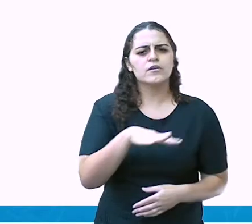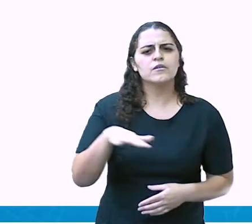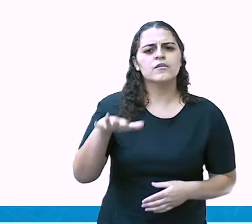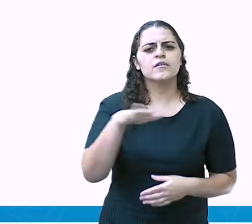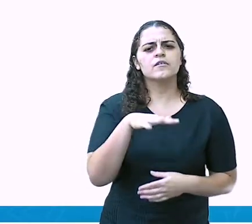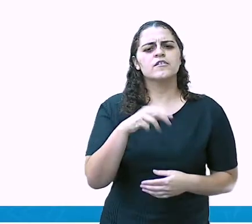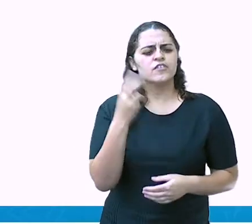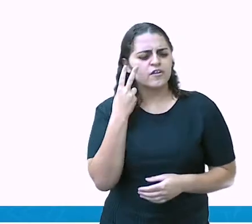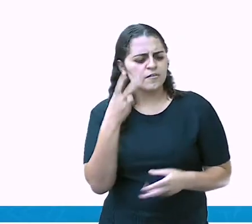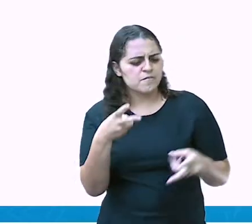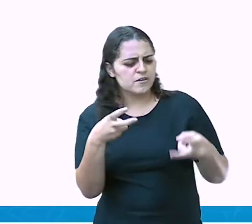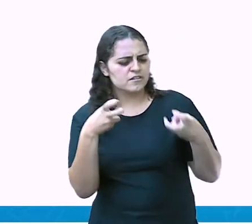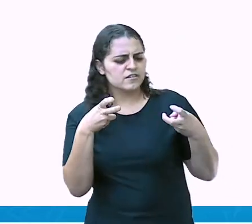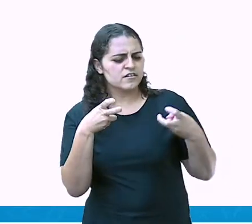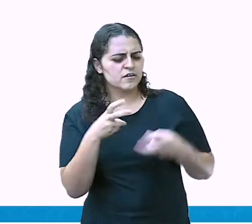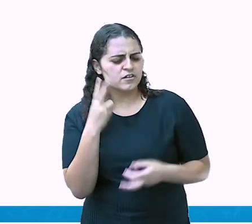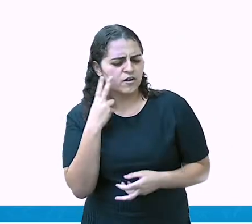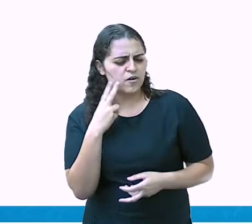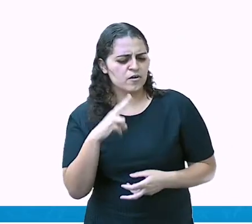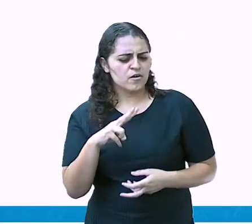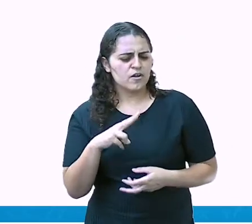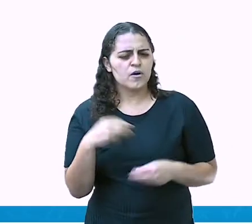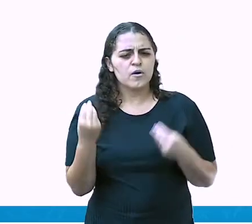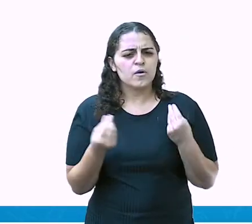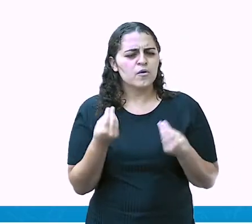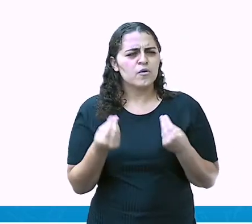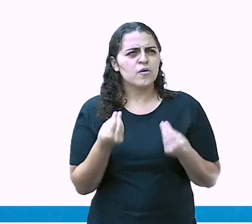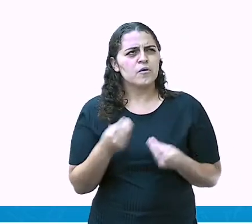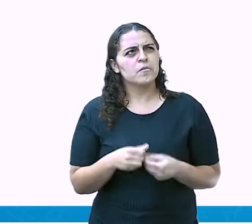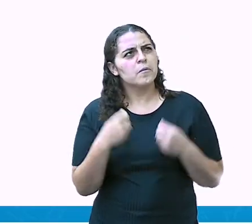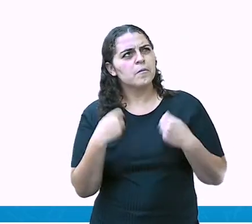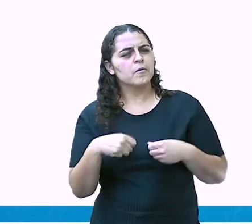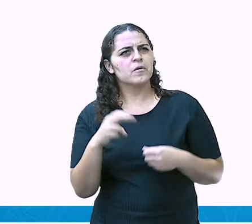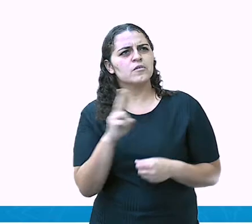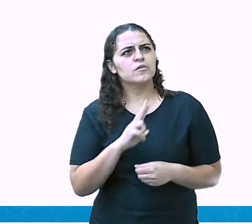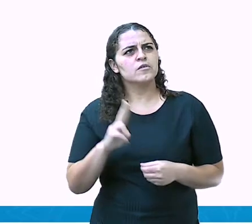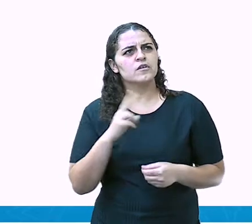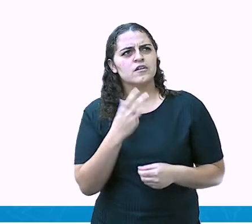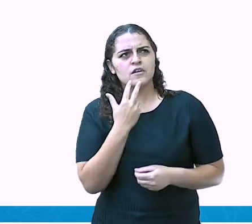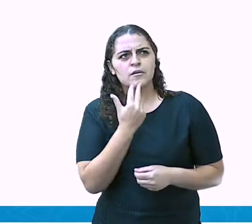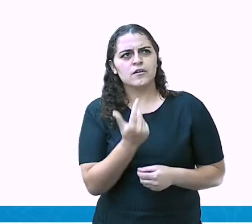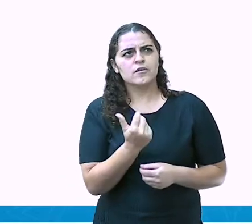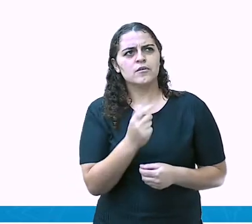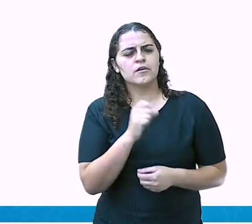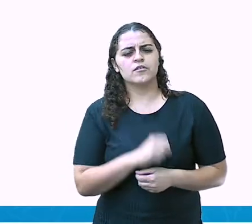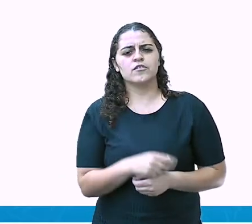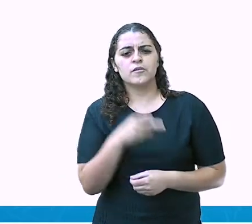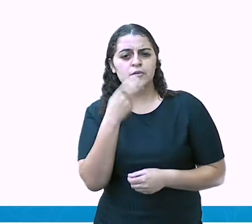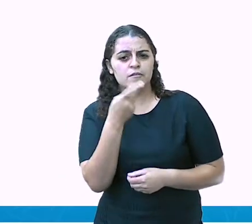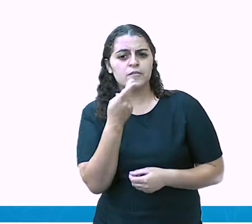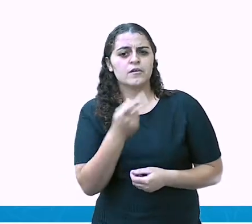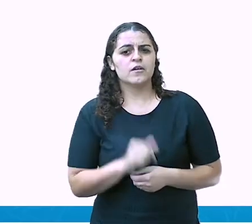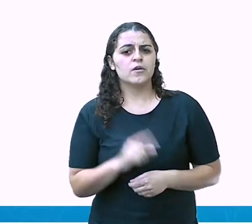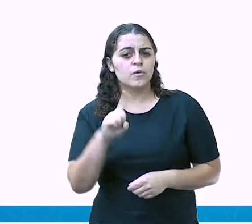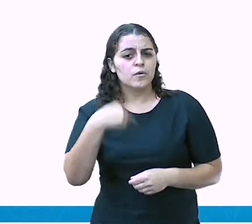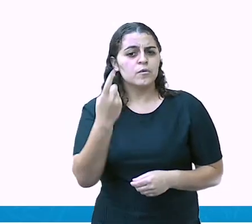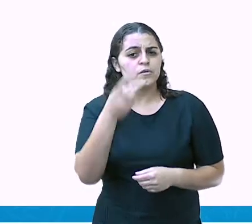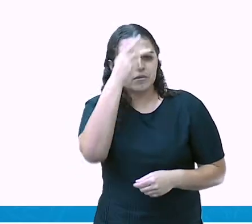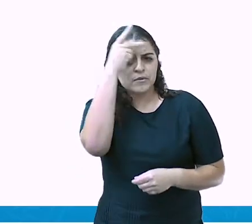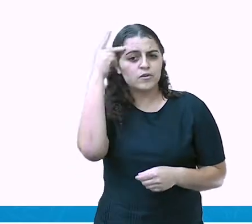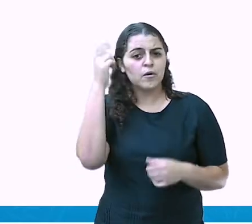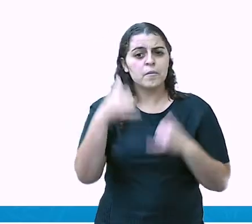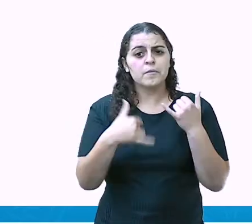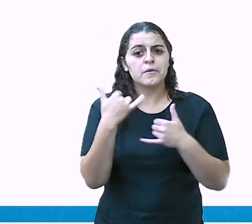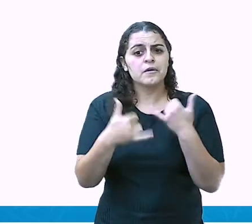né? Você percebe, você olha ali como você pode usar a sua linguagem com um, com o outro, com um você pode